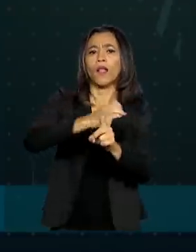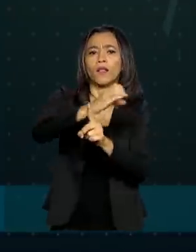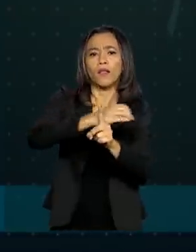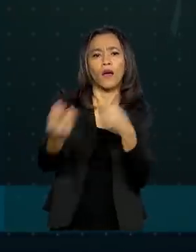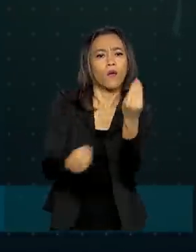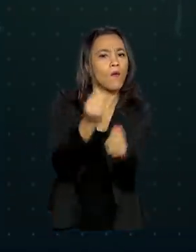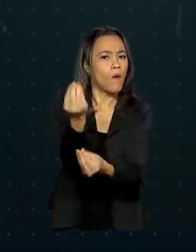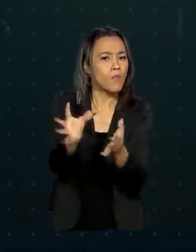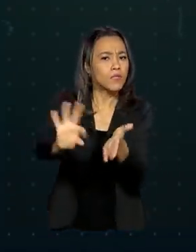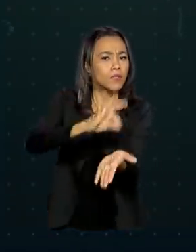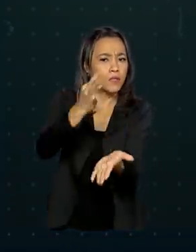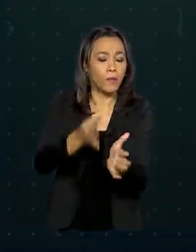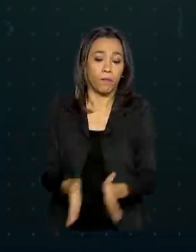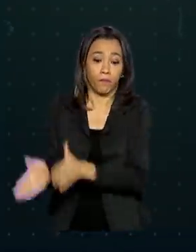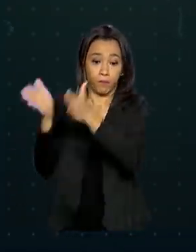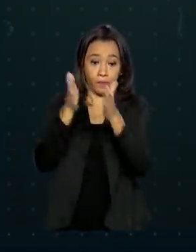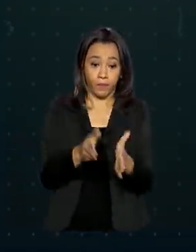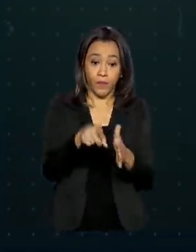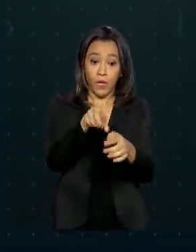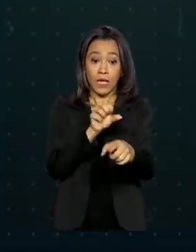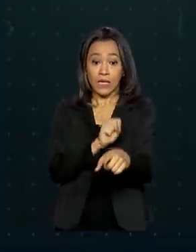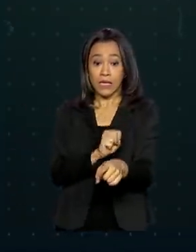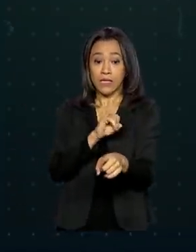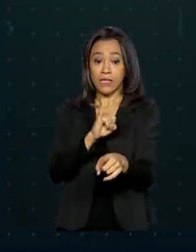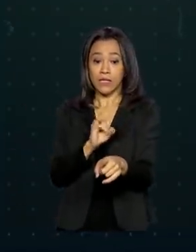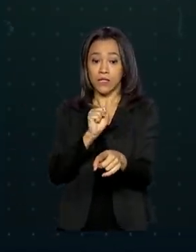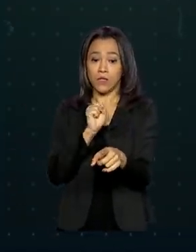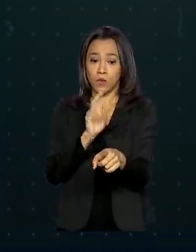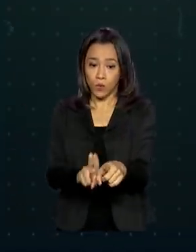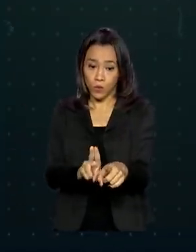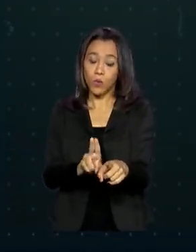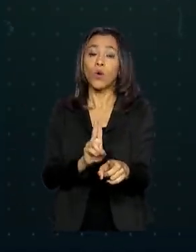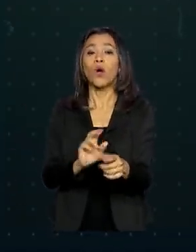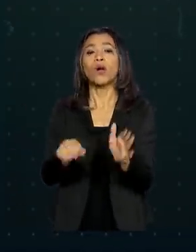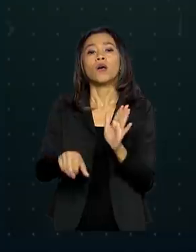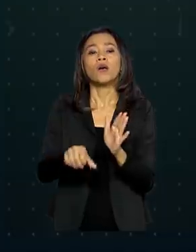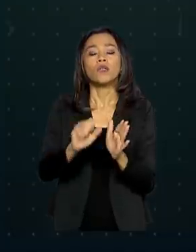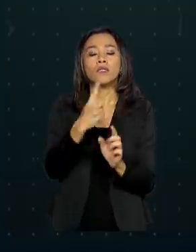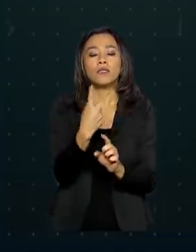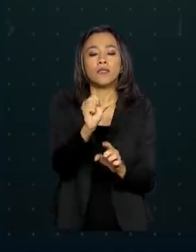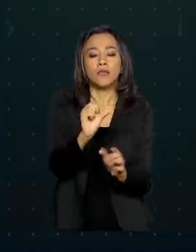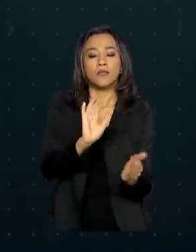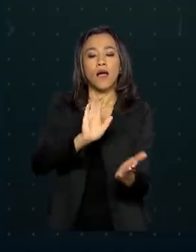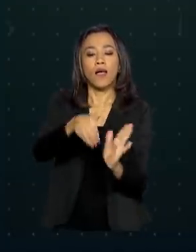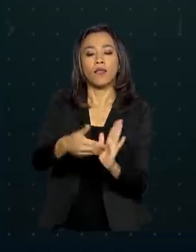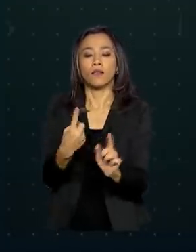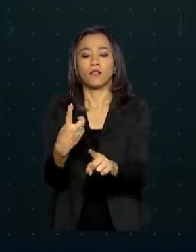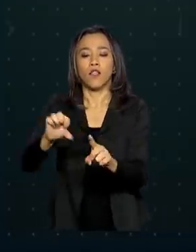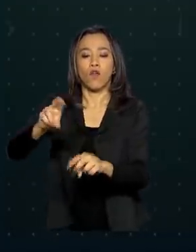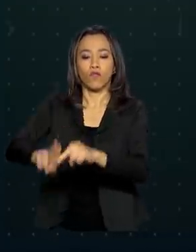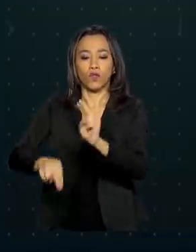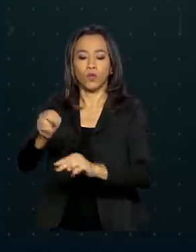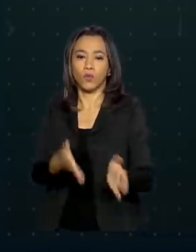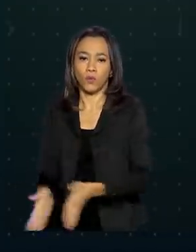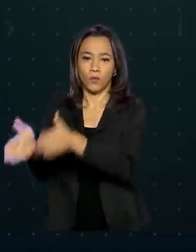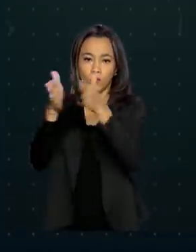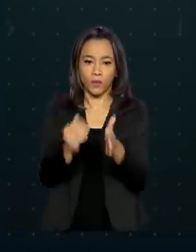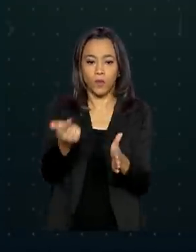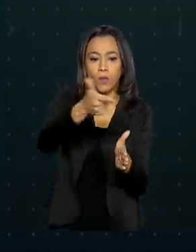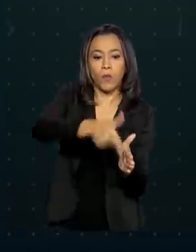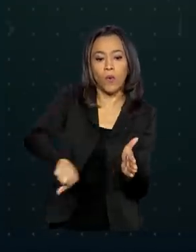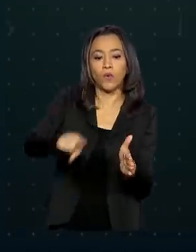As inscrições do SISU, o Sistema de Seleção Unificada, vão de 16 a 19 de junho. Já para o programa